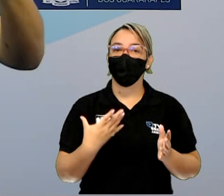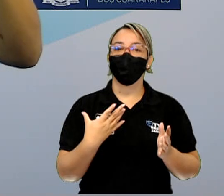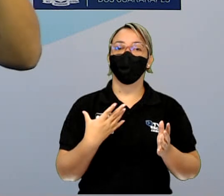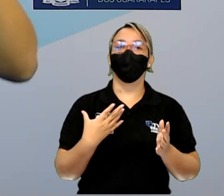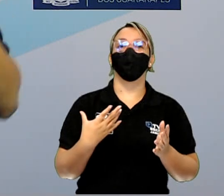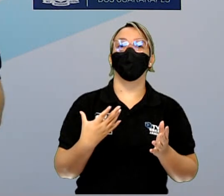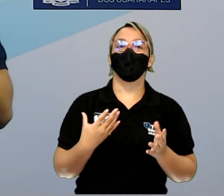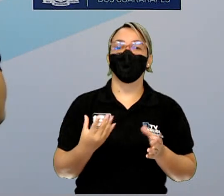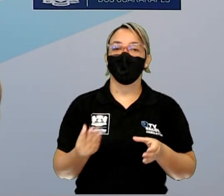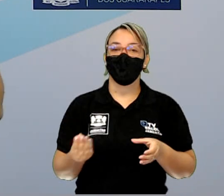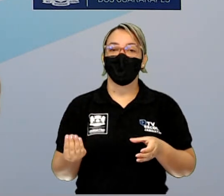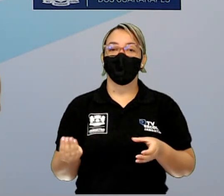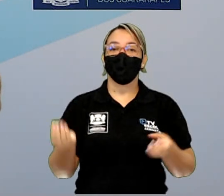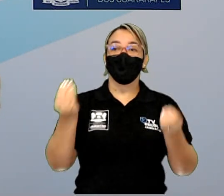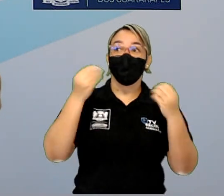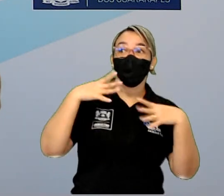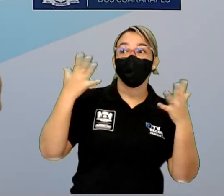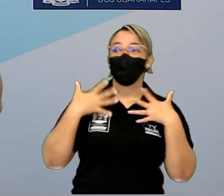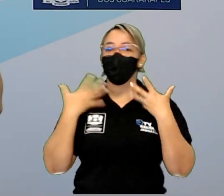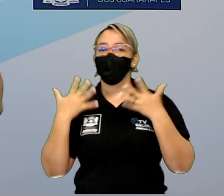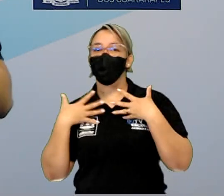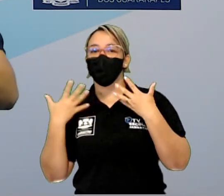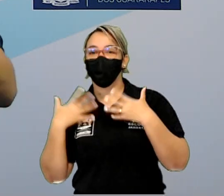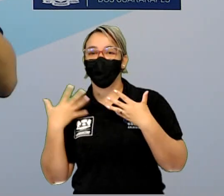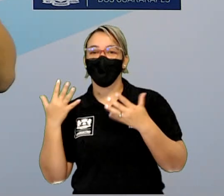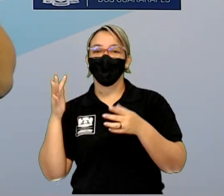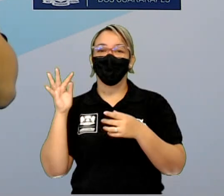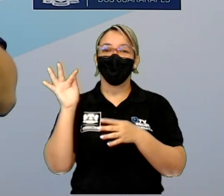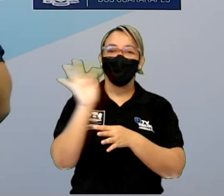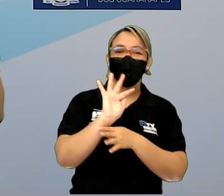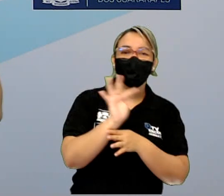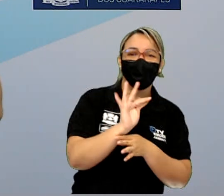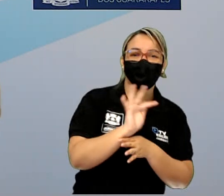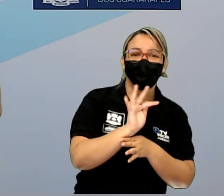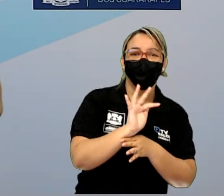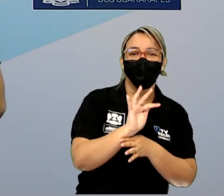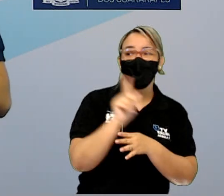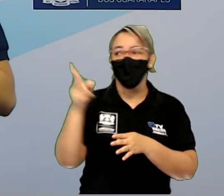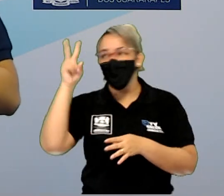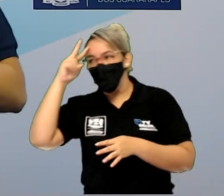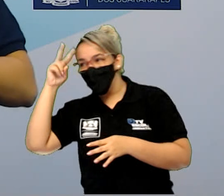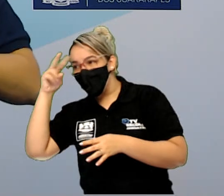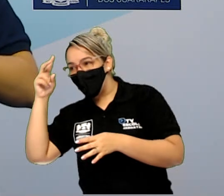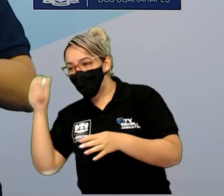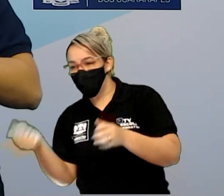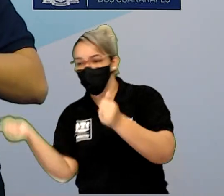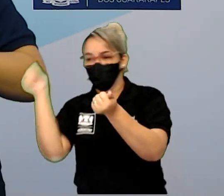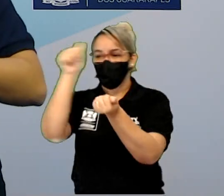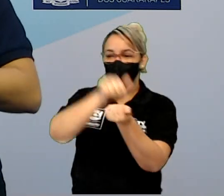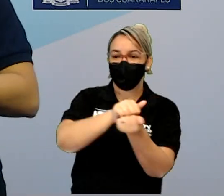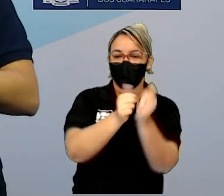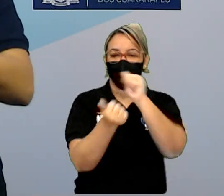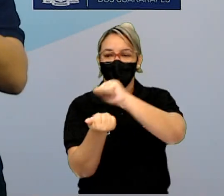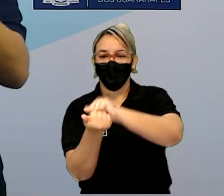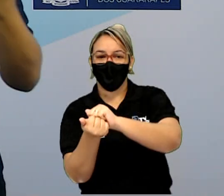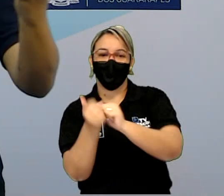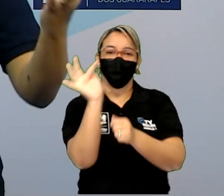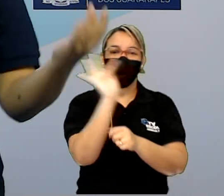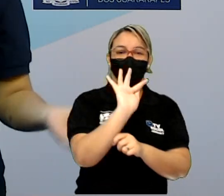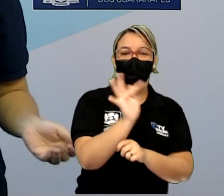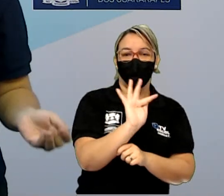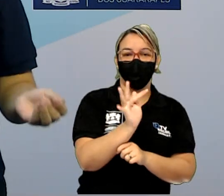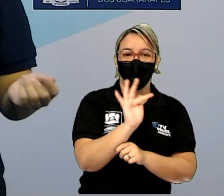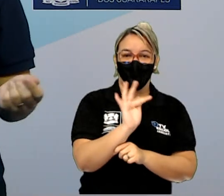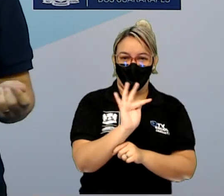faz animações desses filmes, transforma essas histórias em filmes e isso faz com que essas histórias sejam difundidas